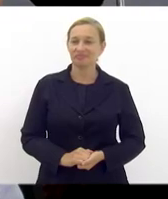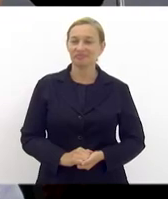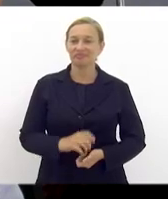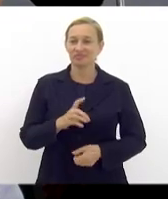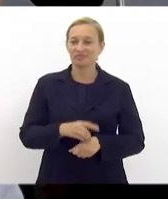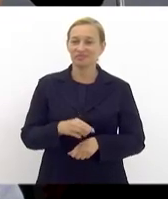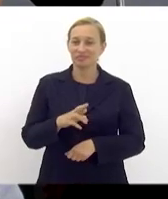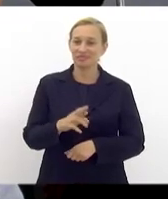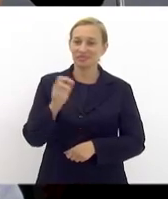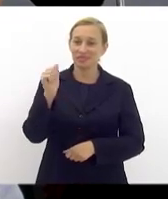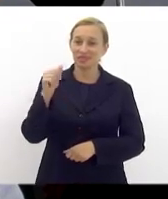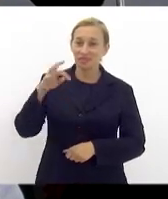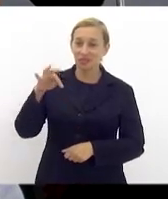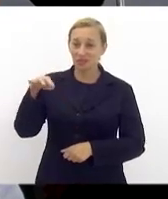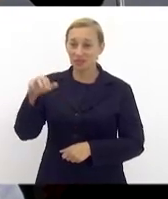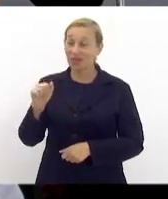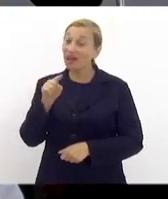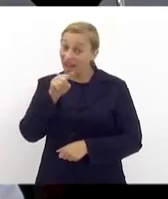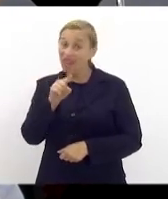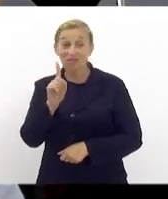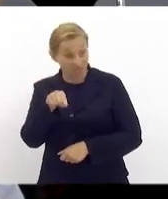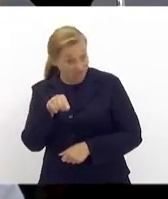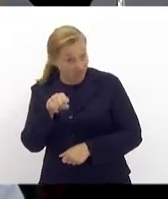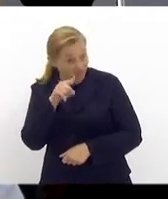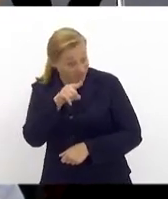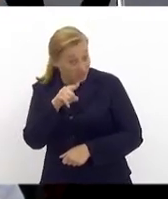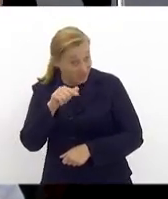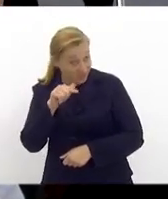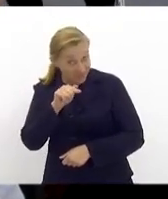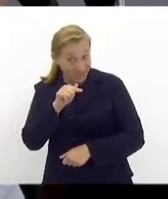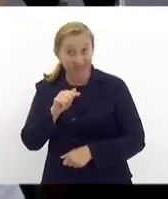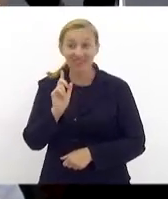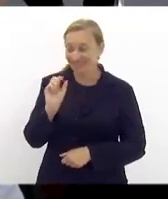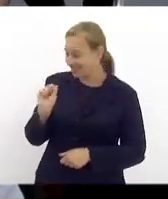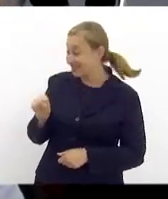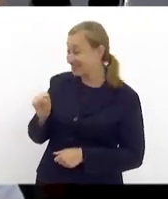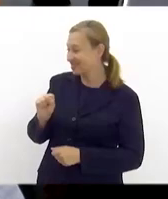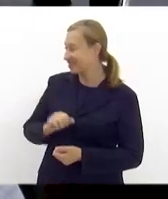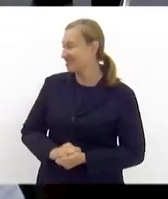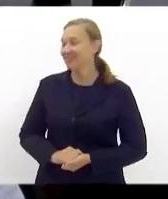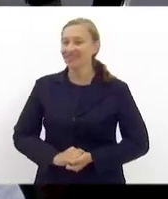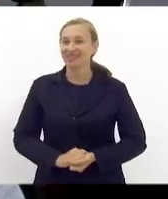Antônia Olenina. É você? Eu quero chamar doutora Antônia Olenina.